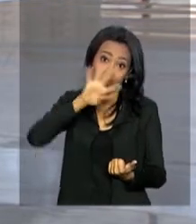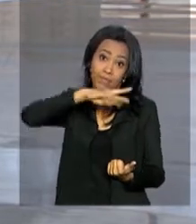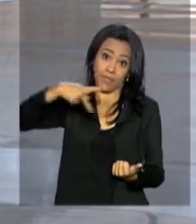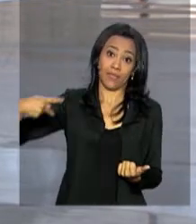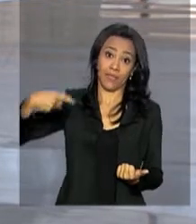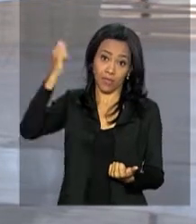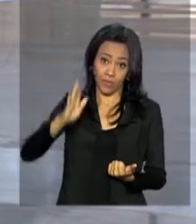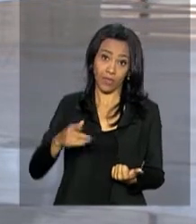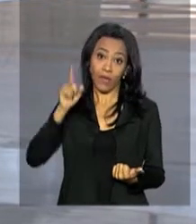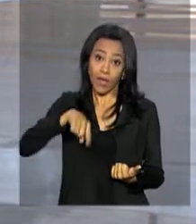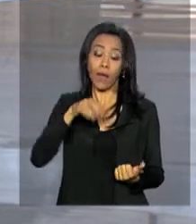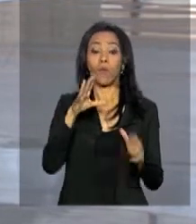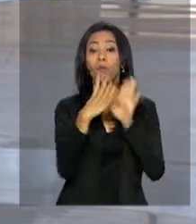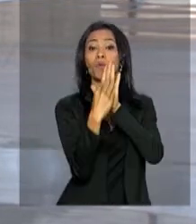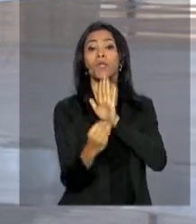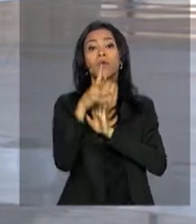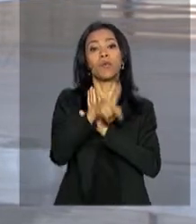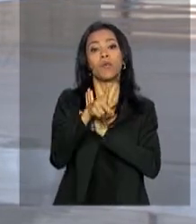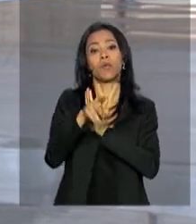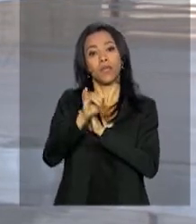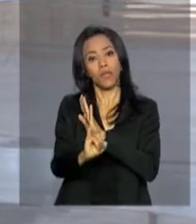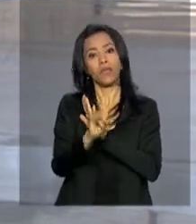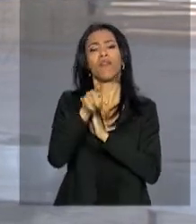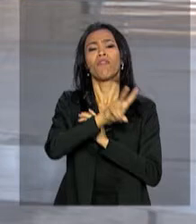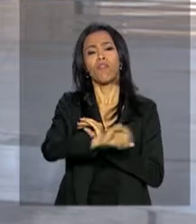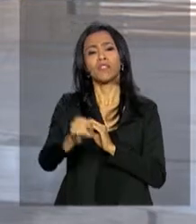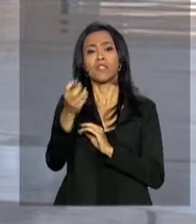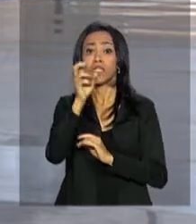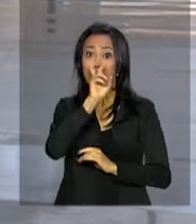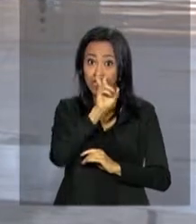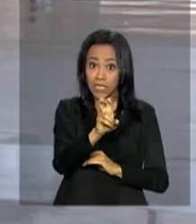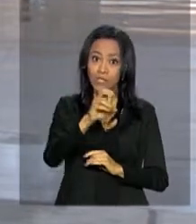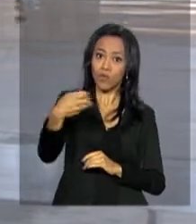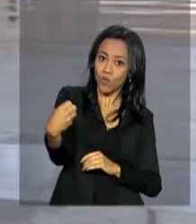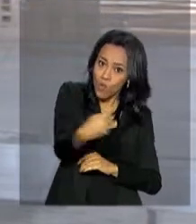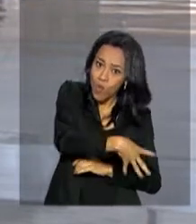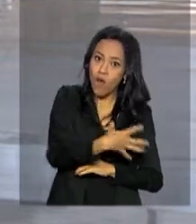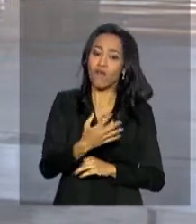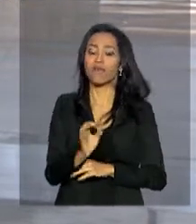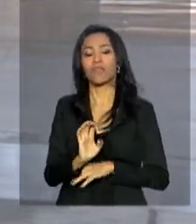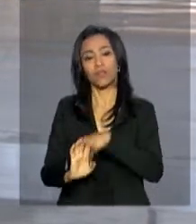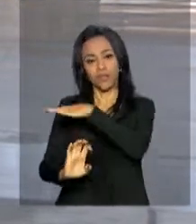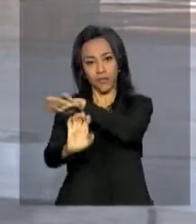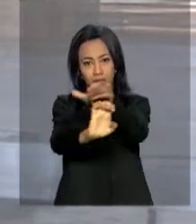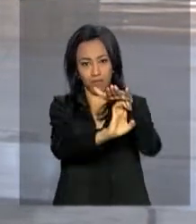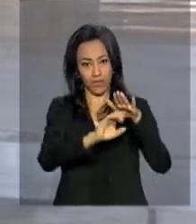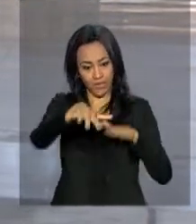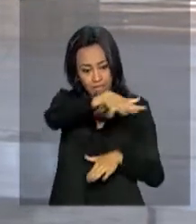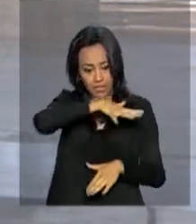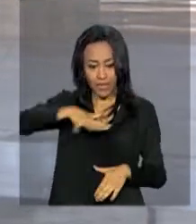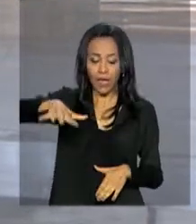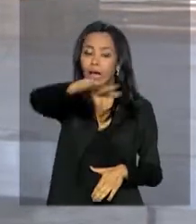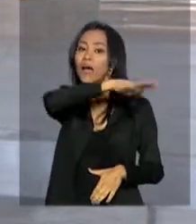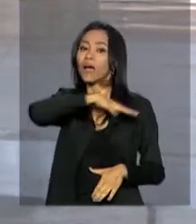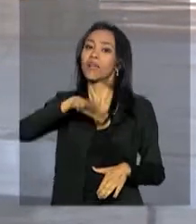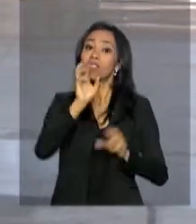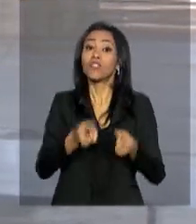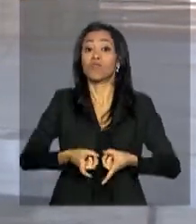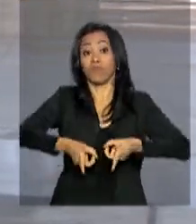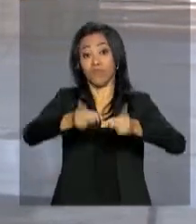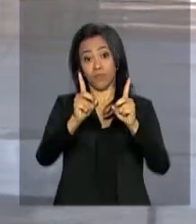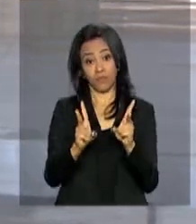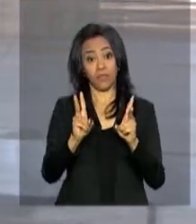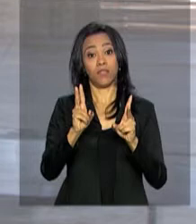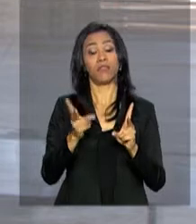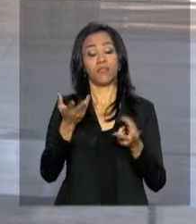encontro vão ser incluídos cinco novos empreendimentos no portfólio de concessões do governo federal.